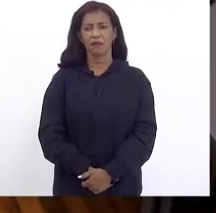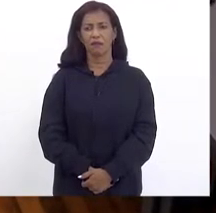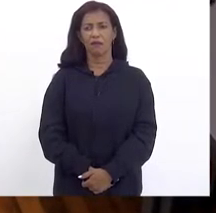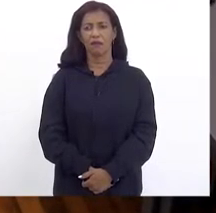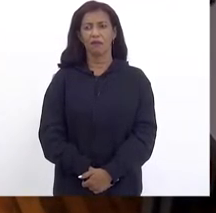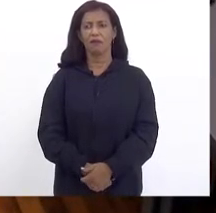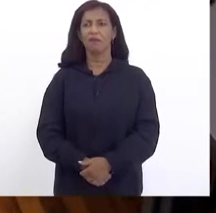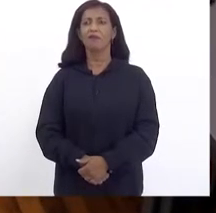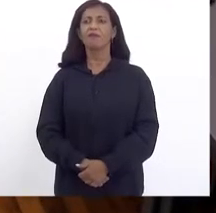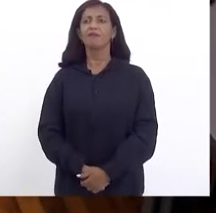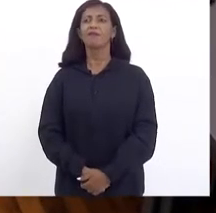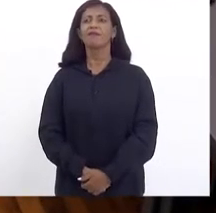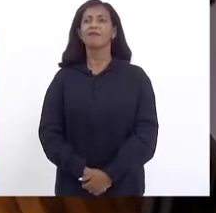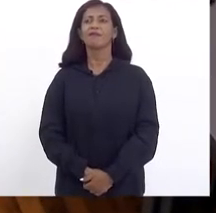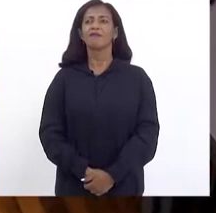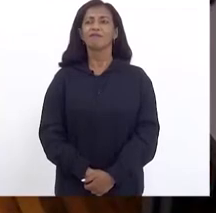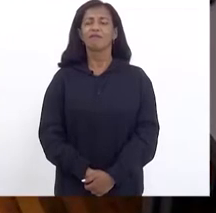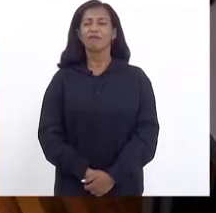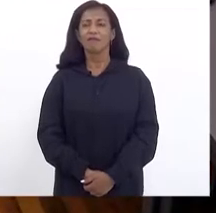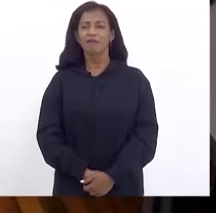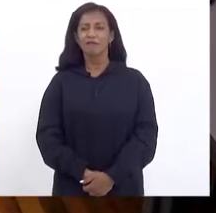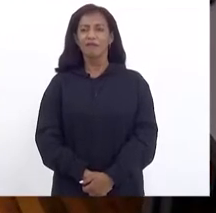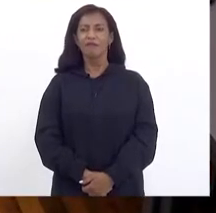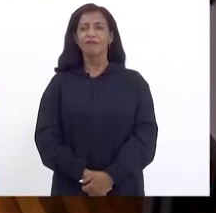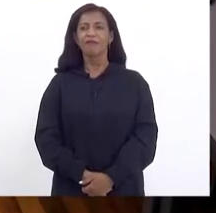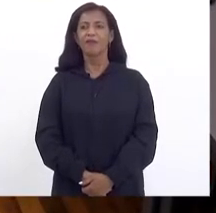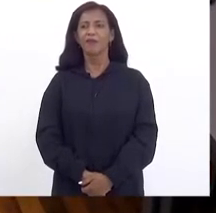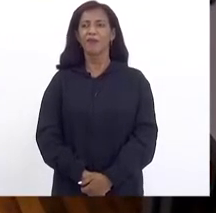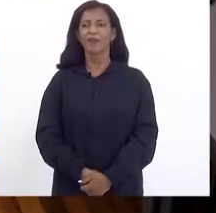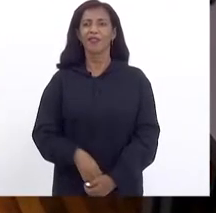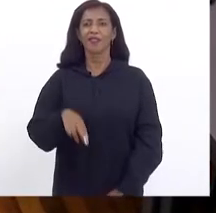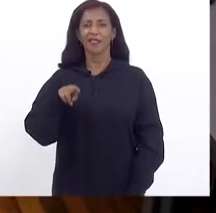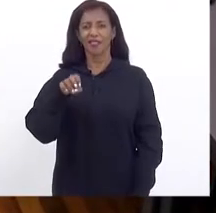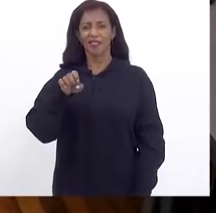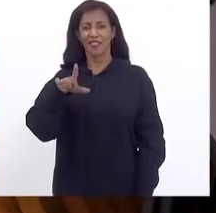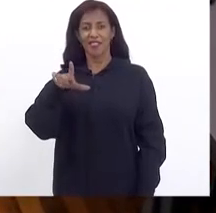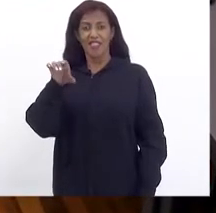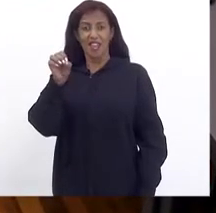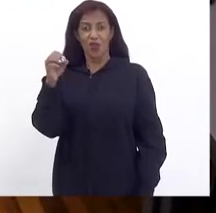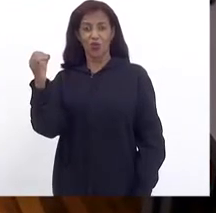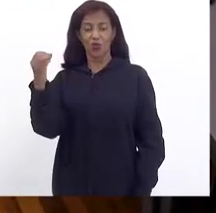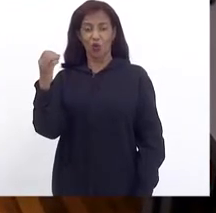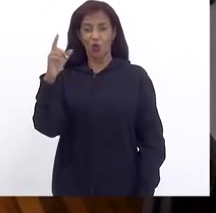Secretário Eu estou aqui O Nelson Congelou O Nelson congelou A imagem dele É isso